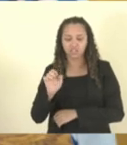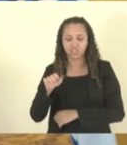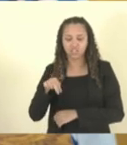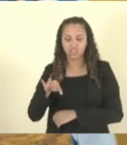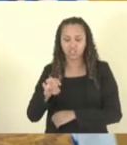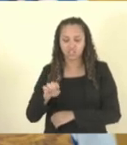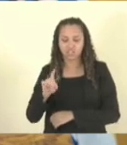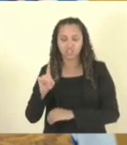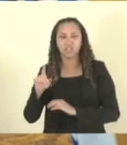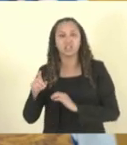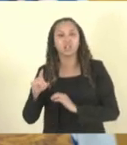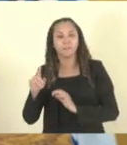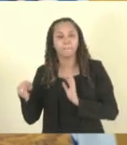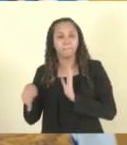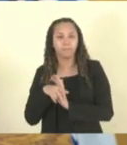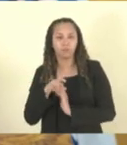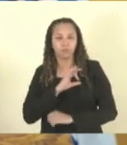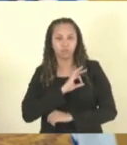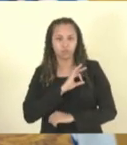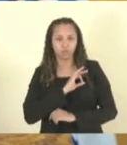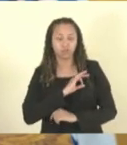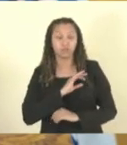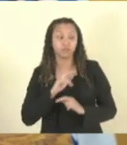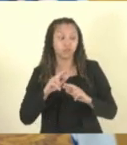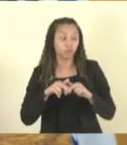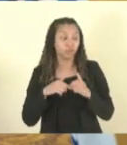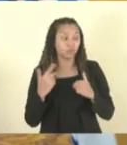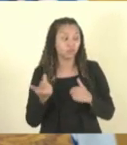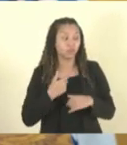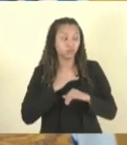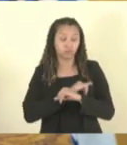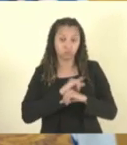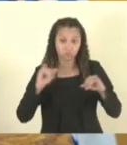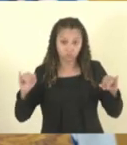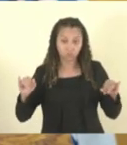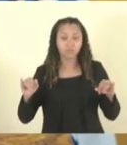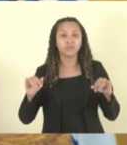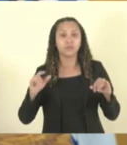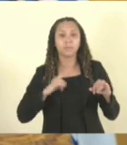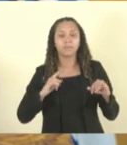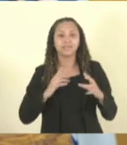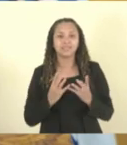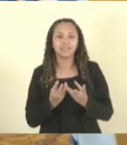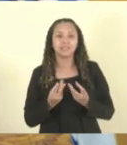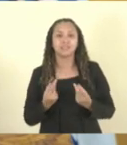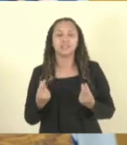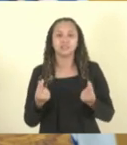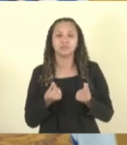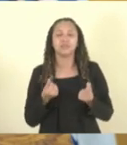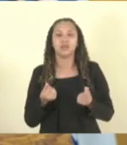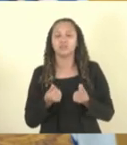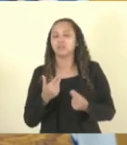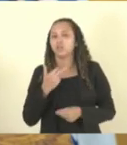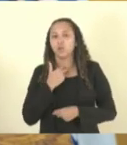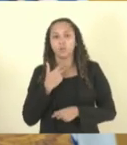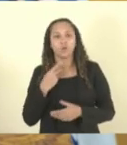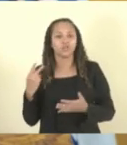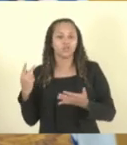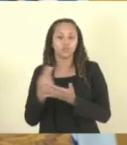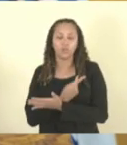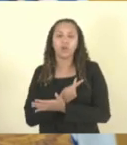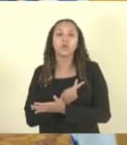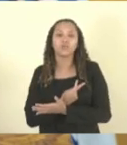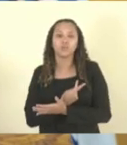Por isso, presidente, nós conclamamos ao governo para que tenha sensibilidade e não cometa o erro de